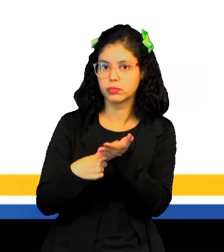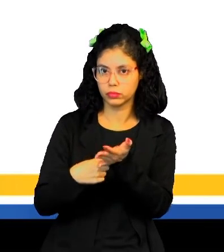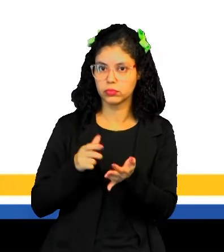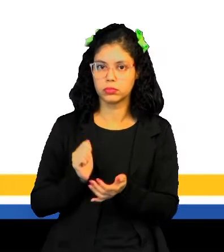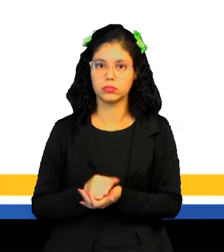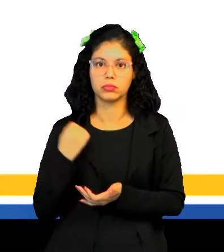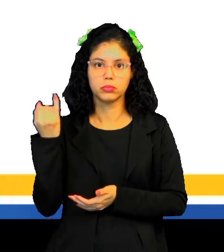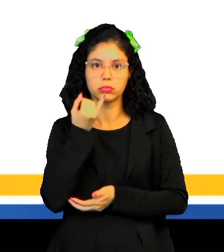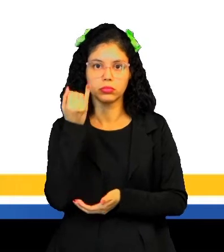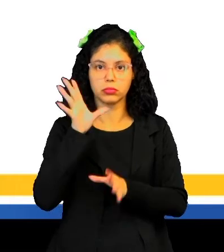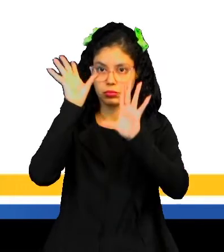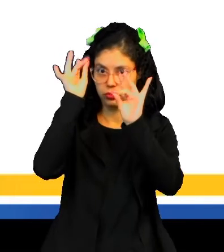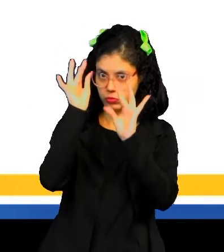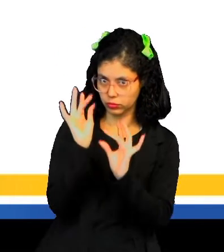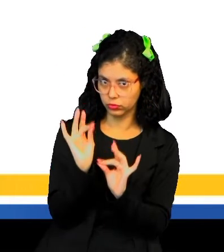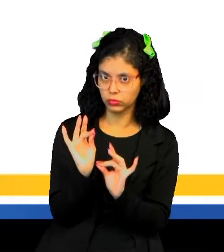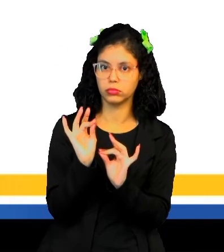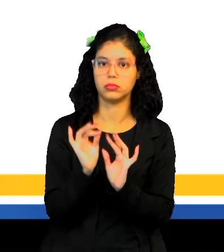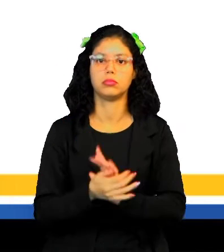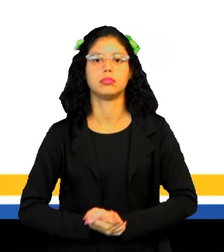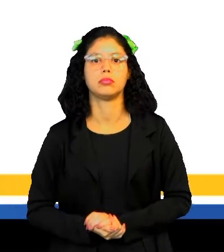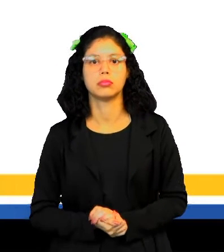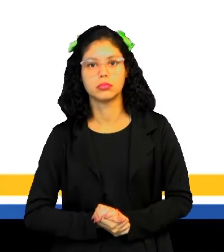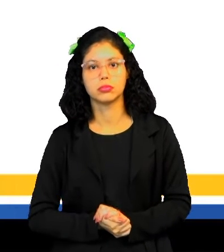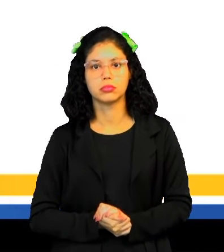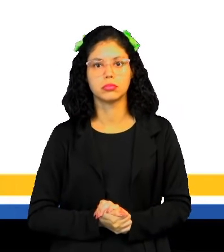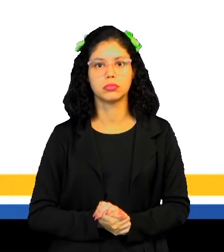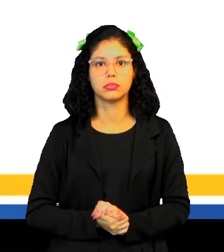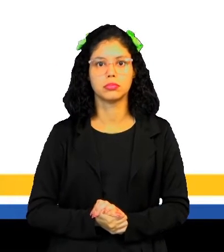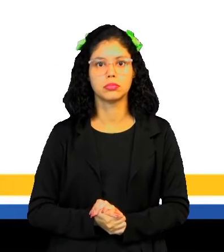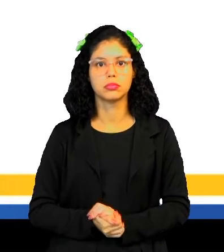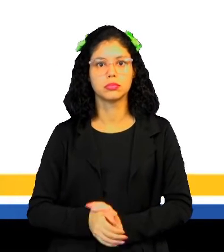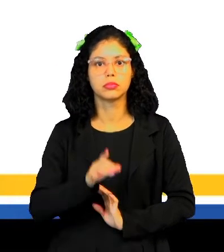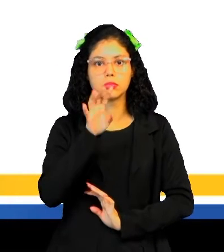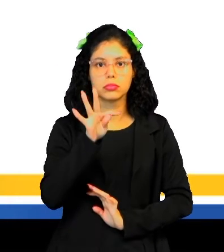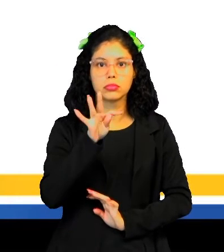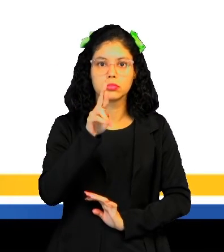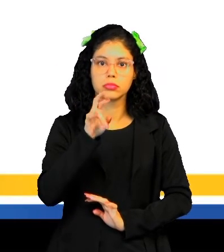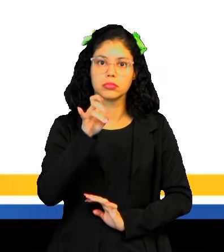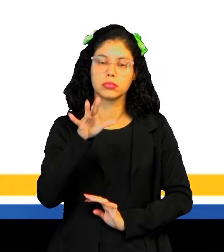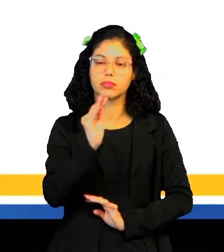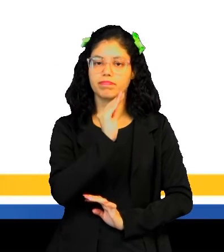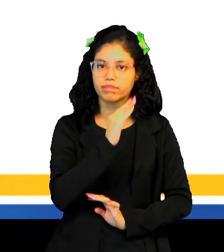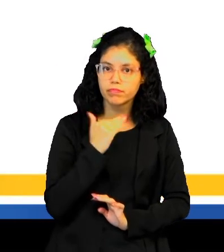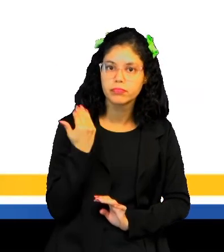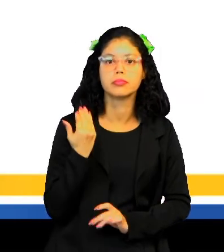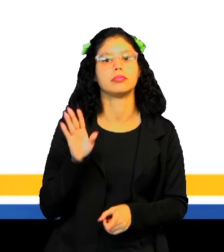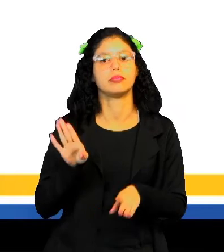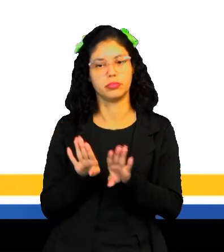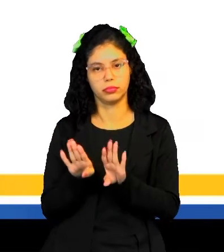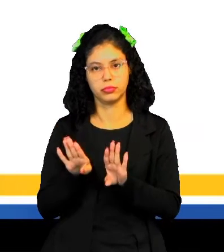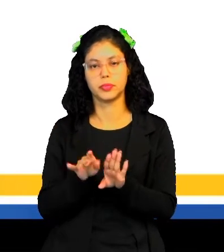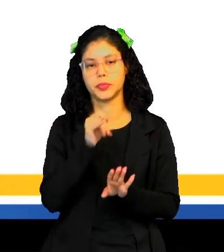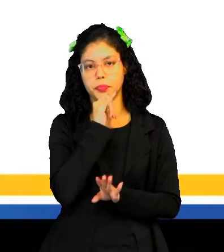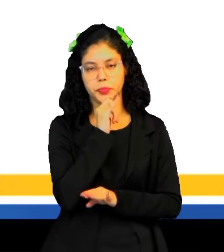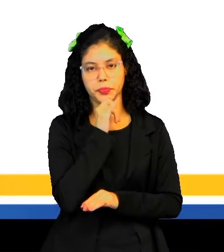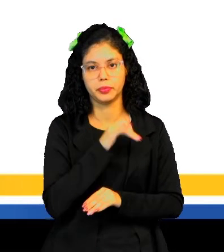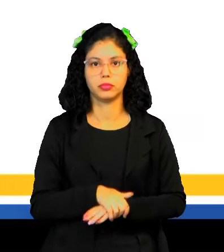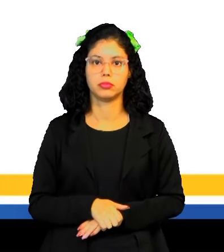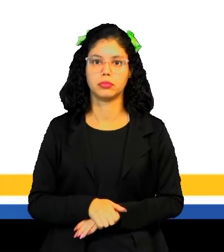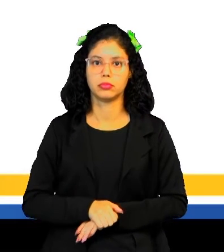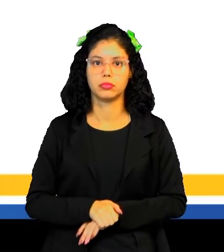aí, né? A principal referência é o Tiradentes, né? Que acaba sendo morto, né? Também para servir de exemplo.